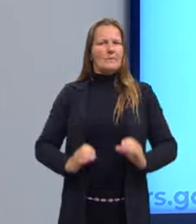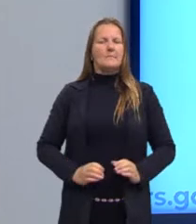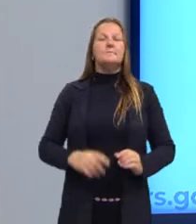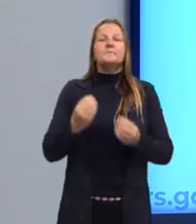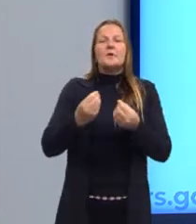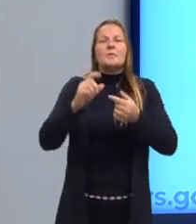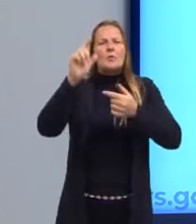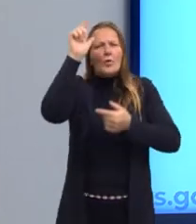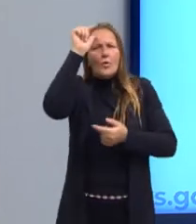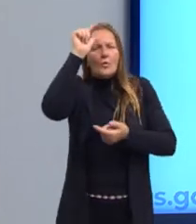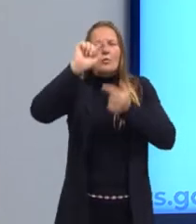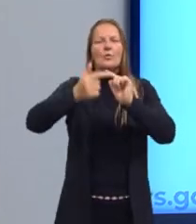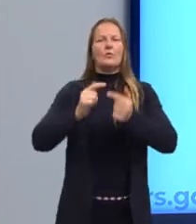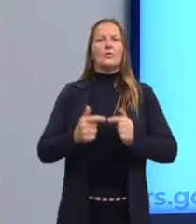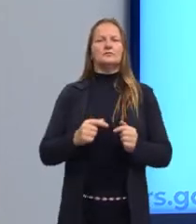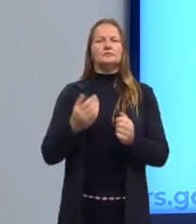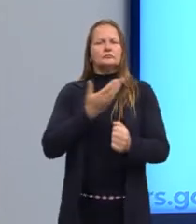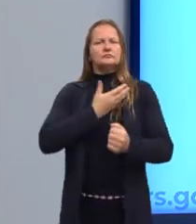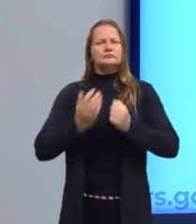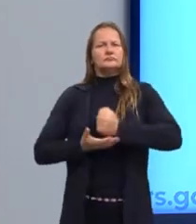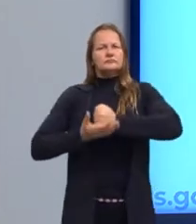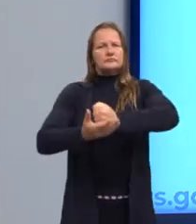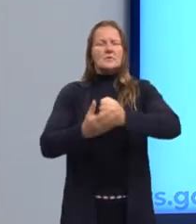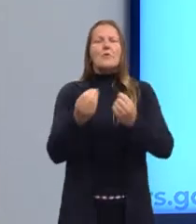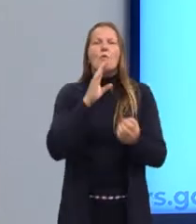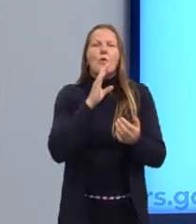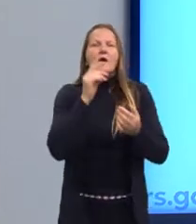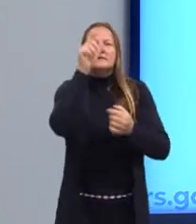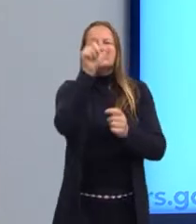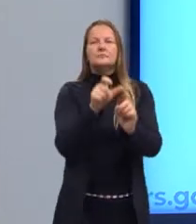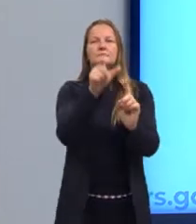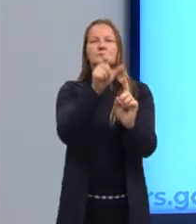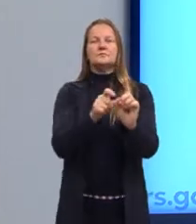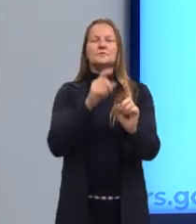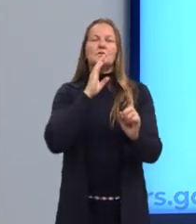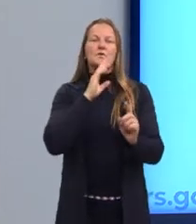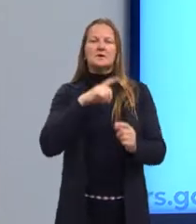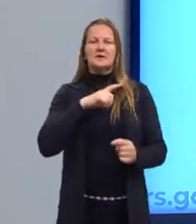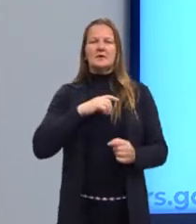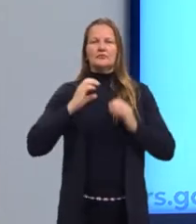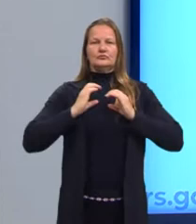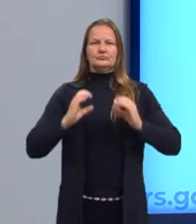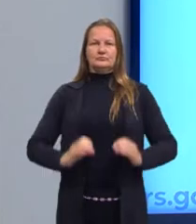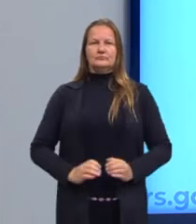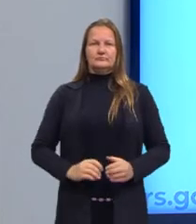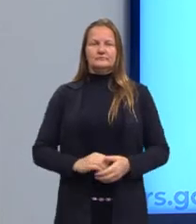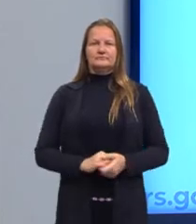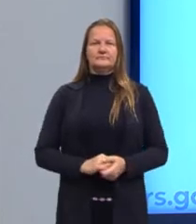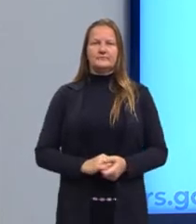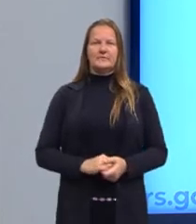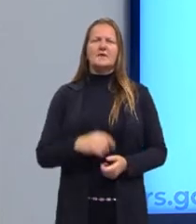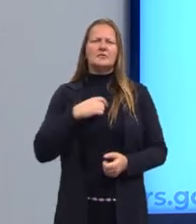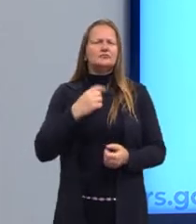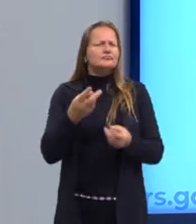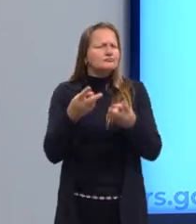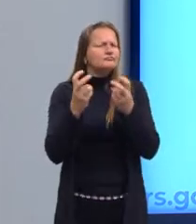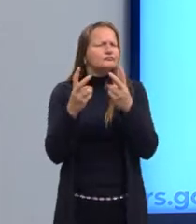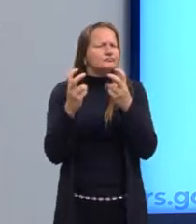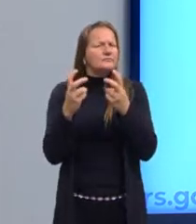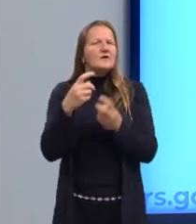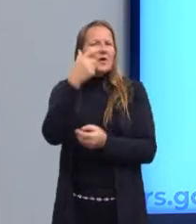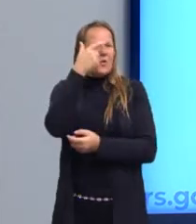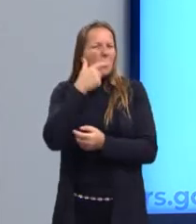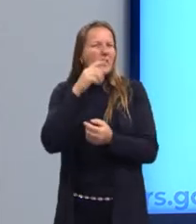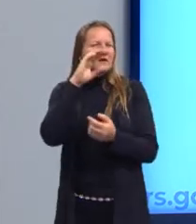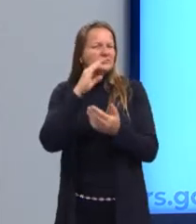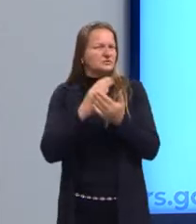Lógico que vai ajudar os amigos. A gente conhece uma pessoa, tem o seu comportamento dela e tem essa impressão que tenho certeza. Então